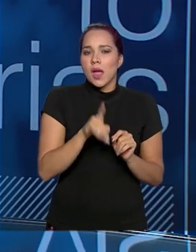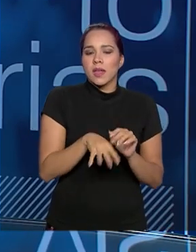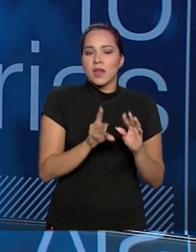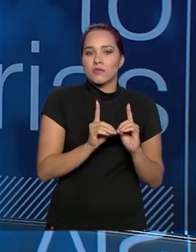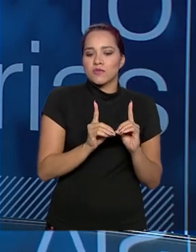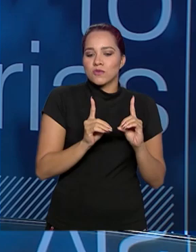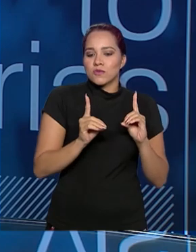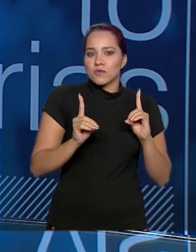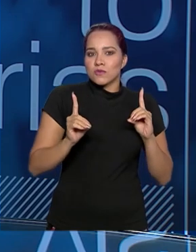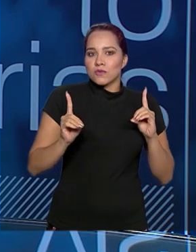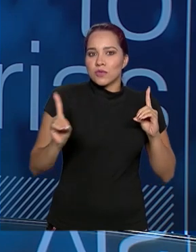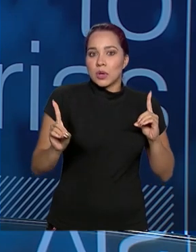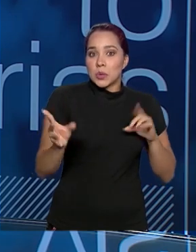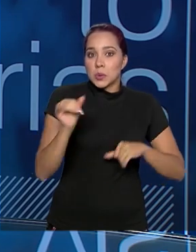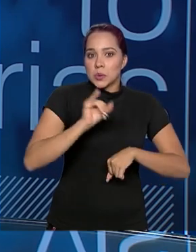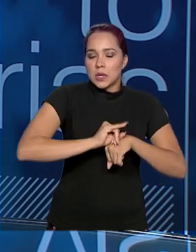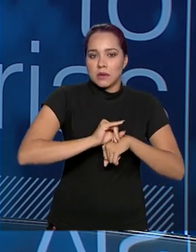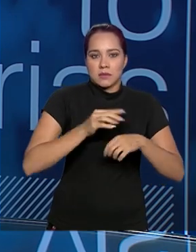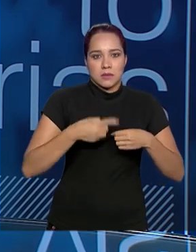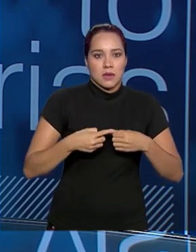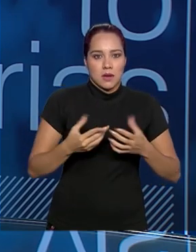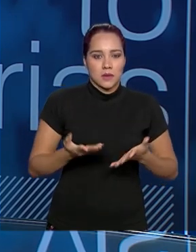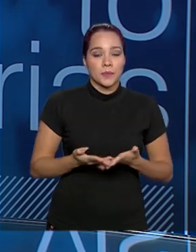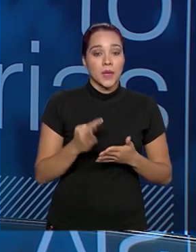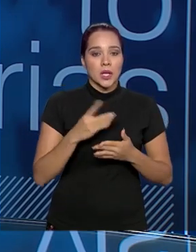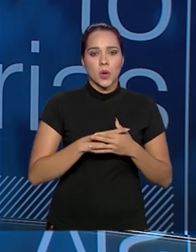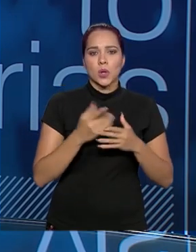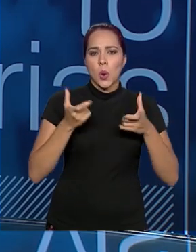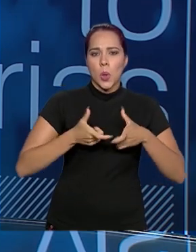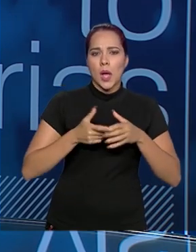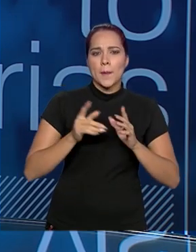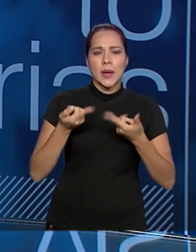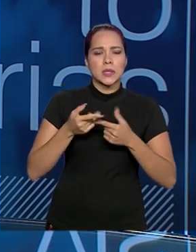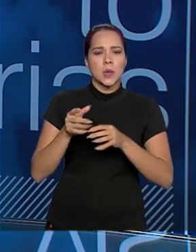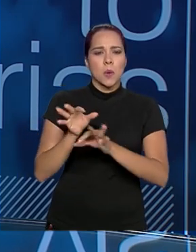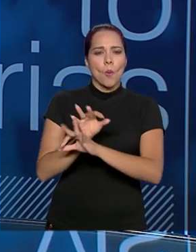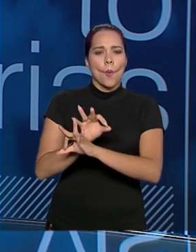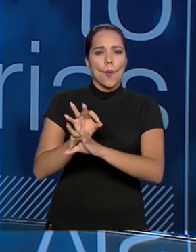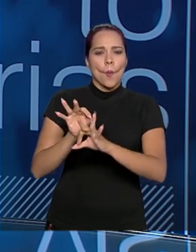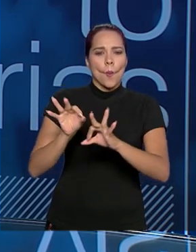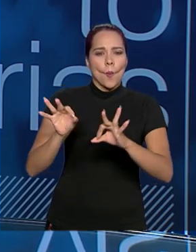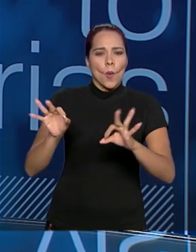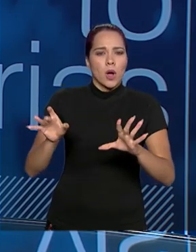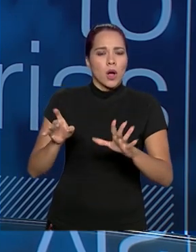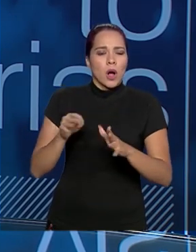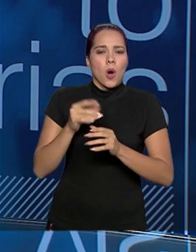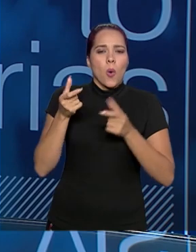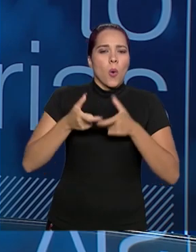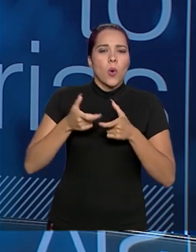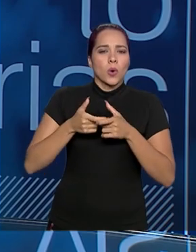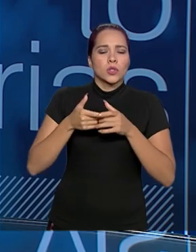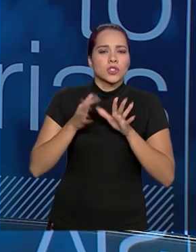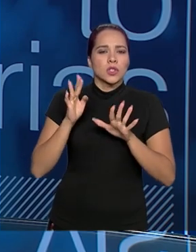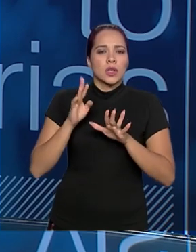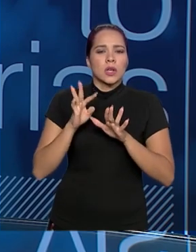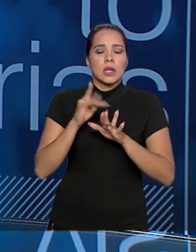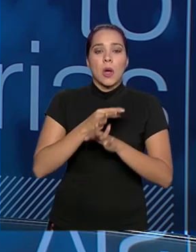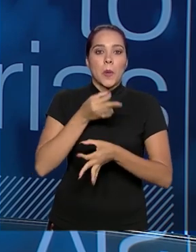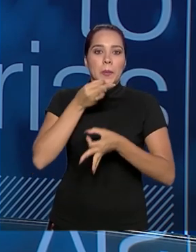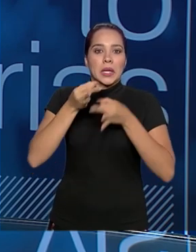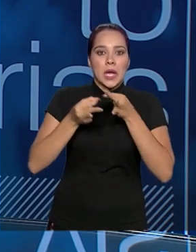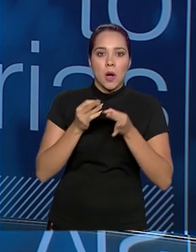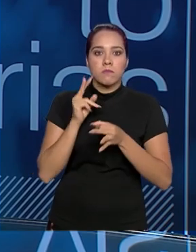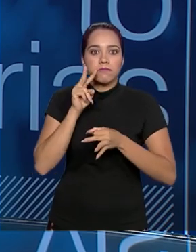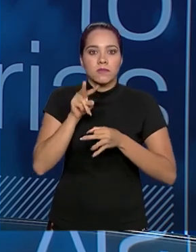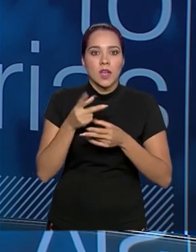afastada dos centros. Então, normalmente está em lugares mais inóspis, lugares mais longevos, onde os formadores de opinião, a